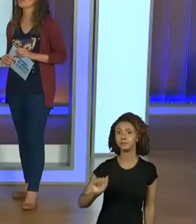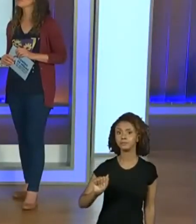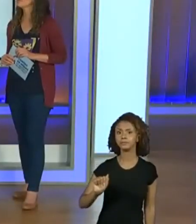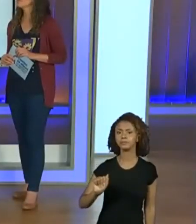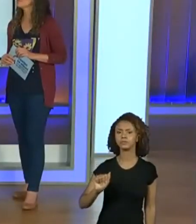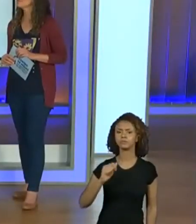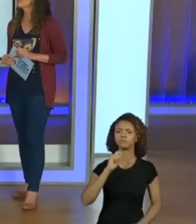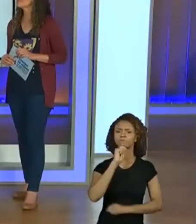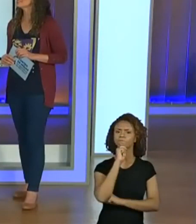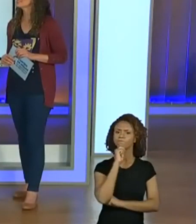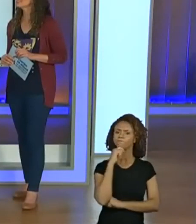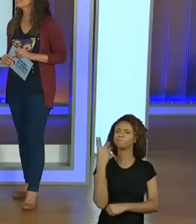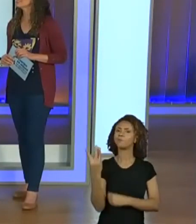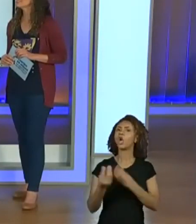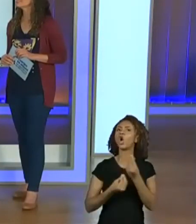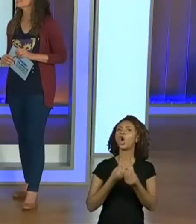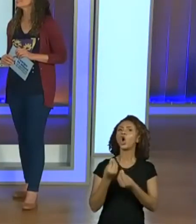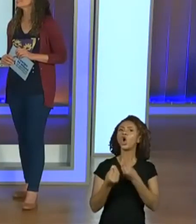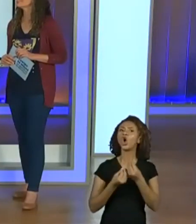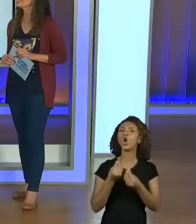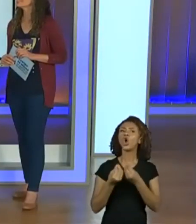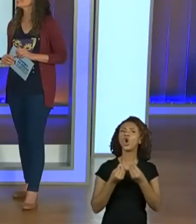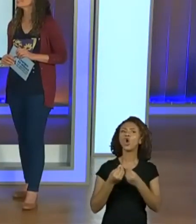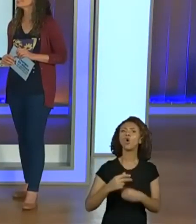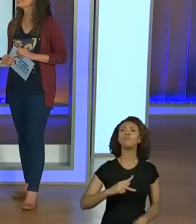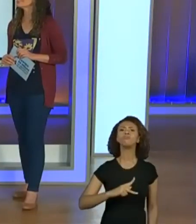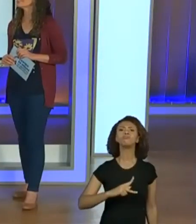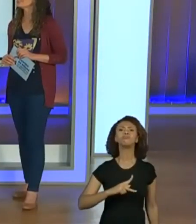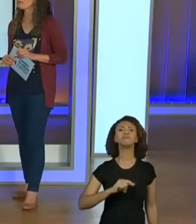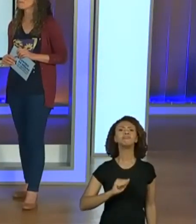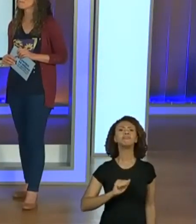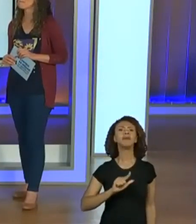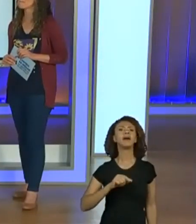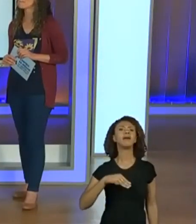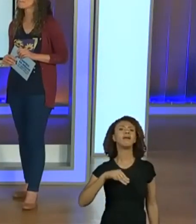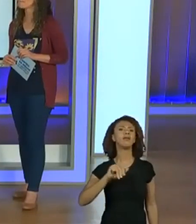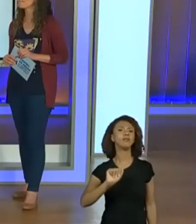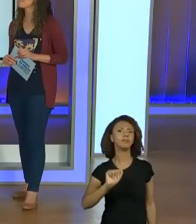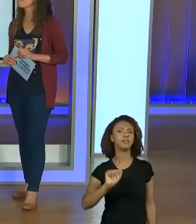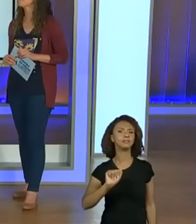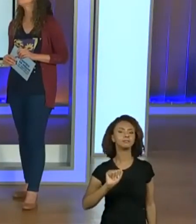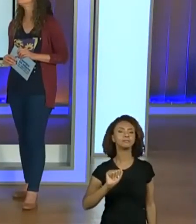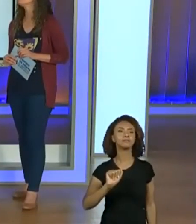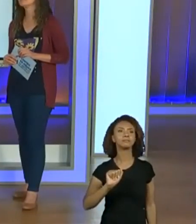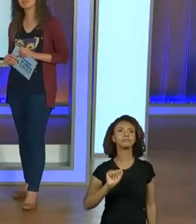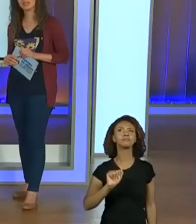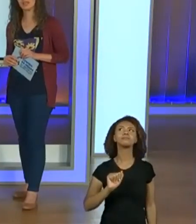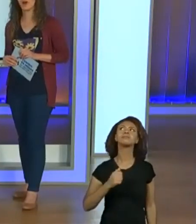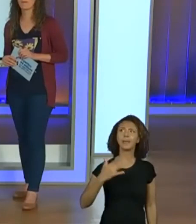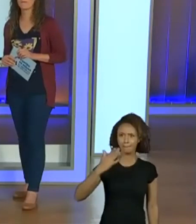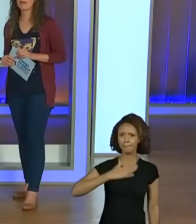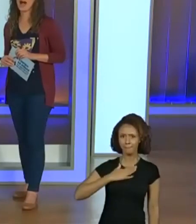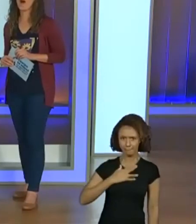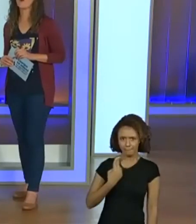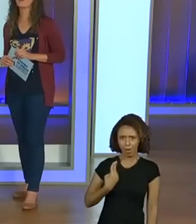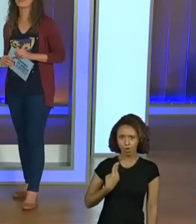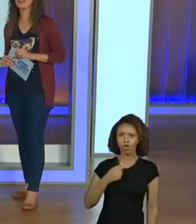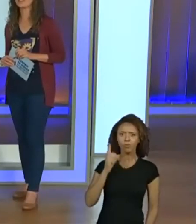vem essa questão da escrita da palma? Eu vou brincar mais com o meu nome. Sim,